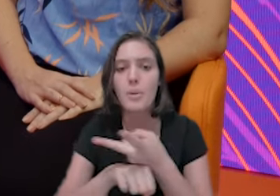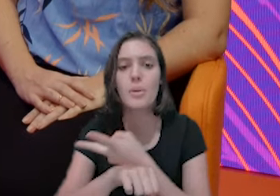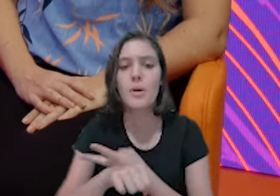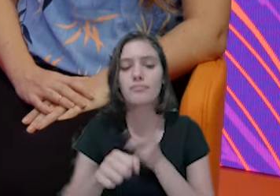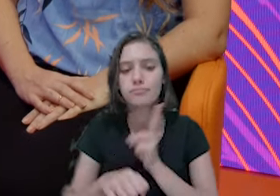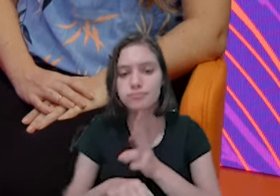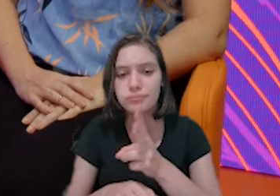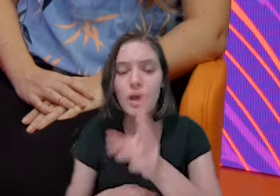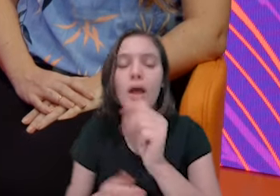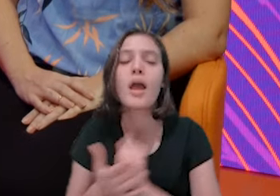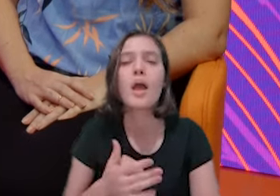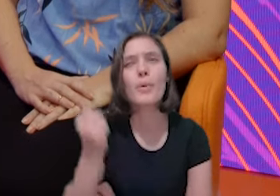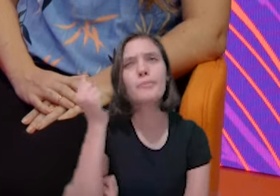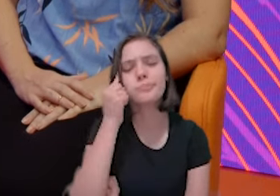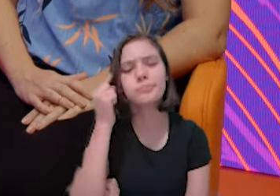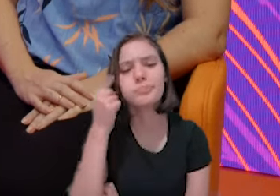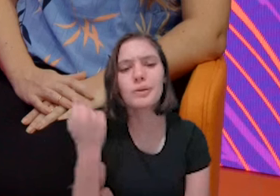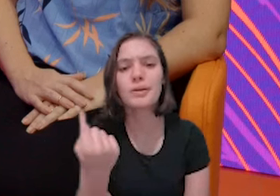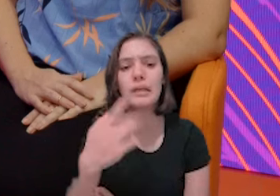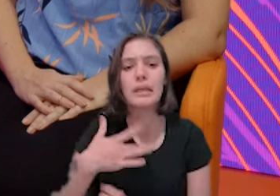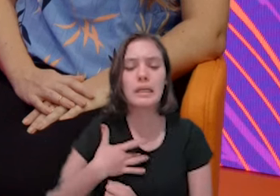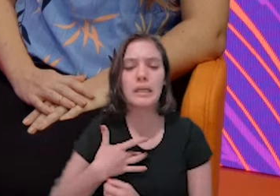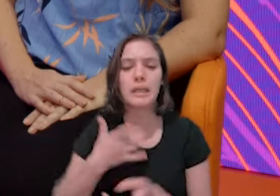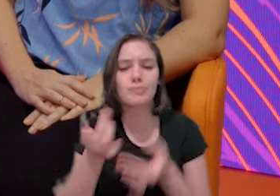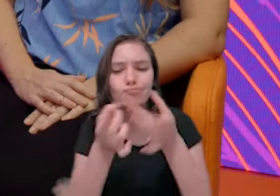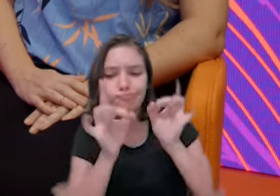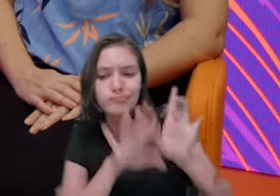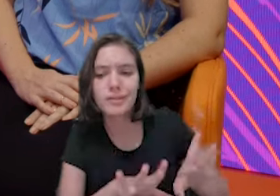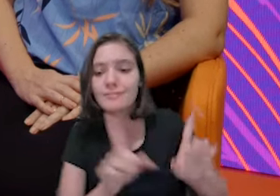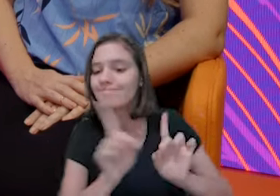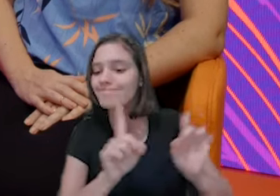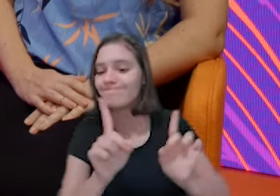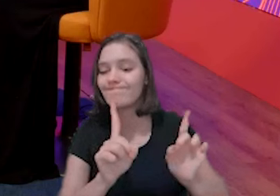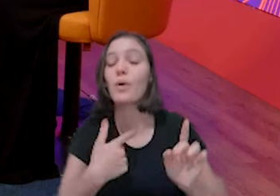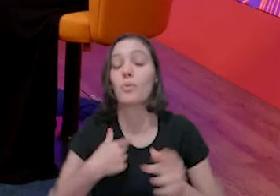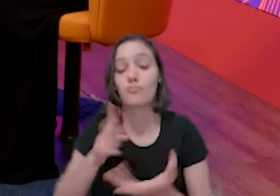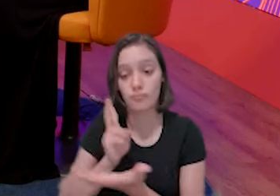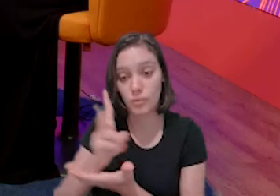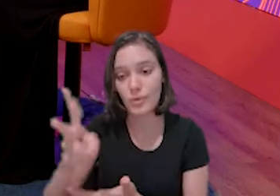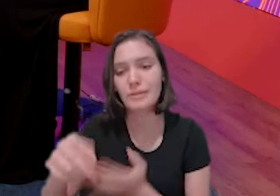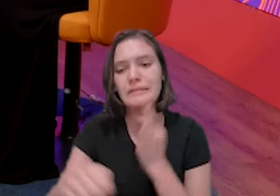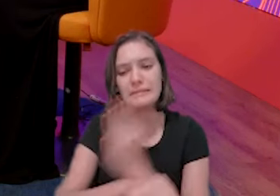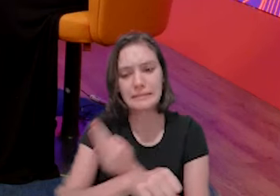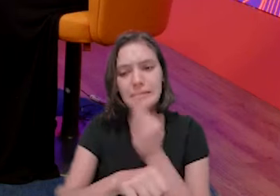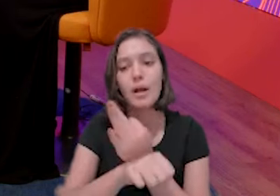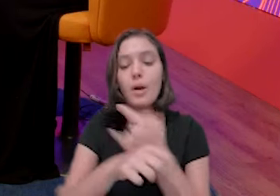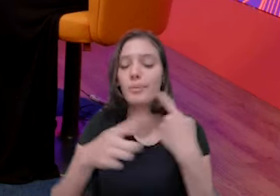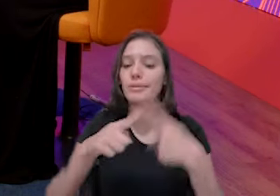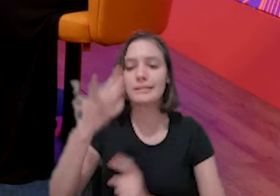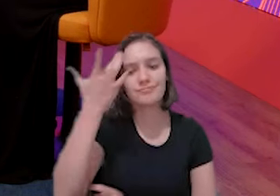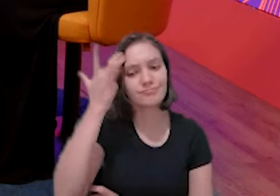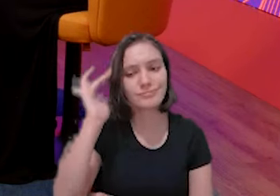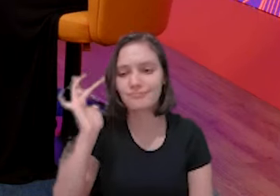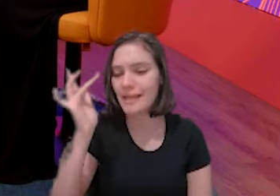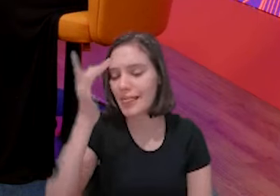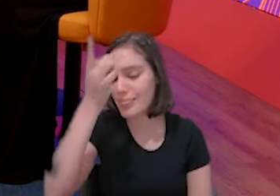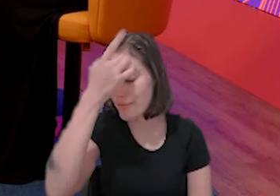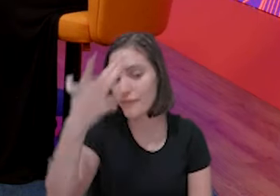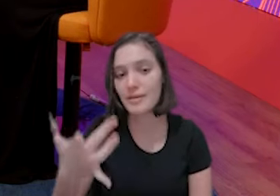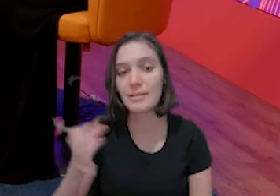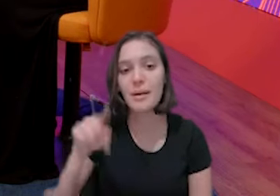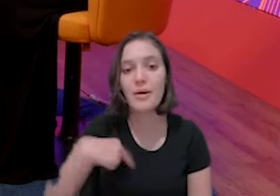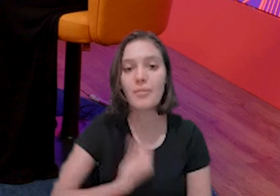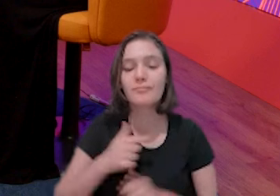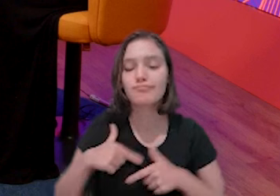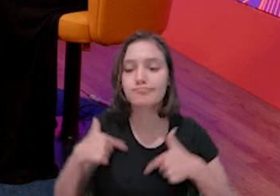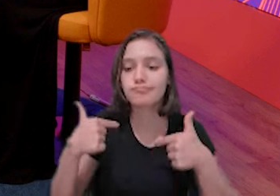não é fácil, tem esforço no Amiga, a gente no Brasil já está tentando se adaptar e eu imagino quem vem de outro